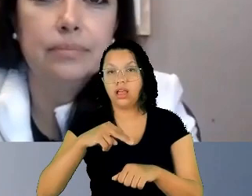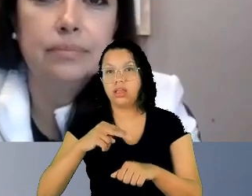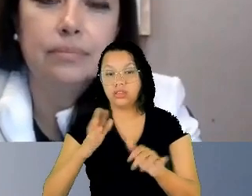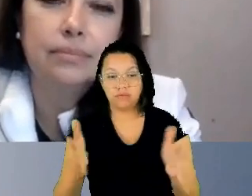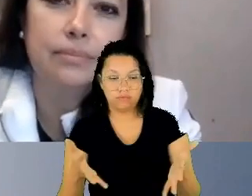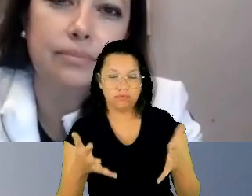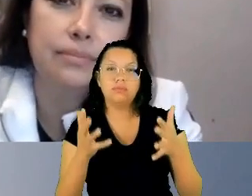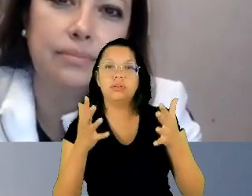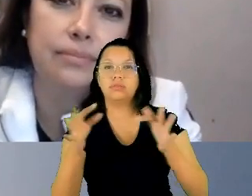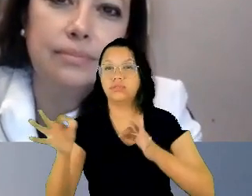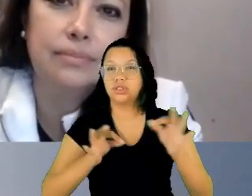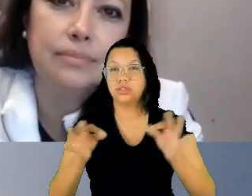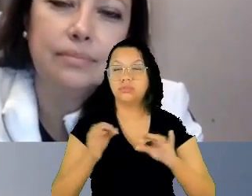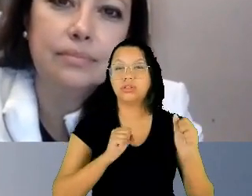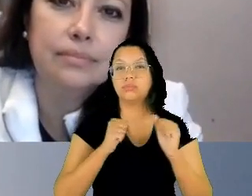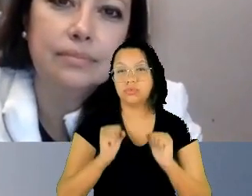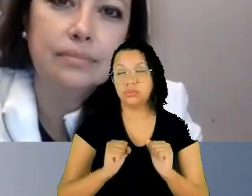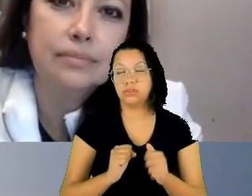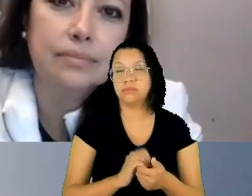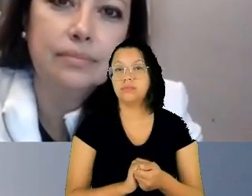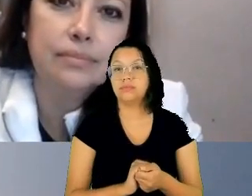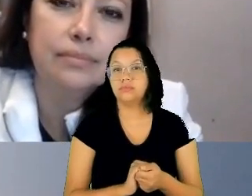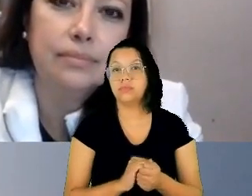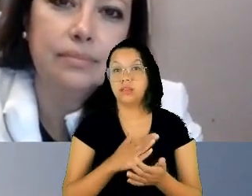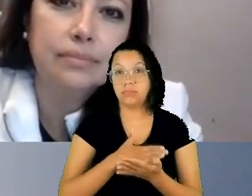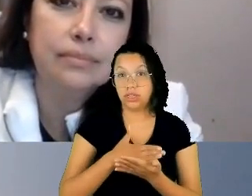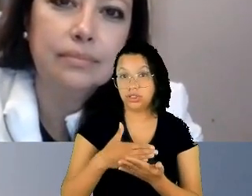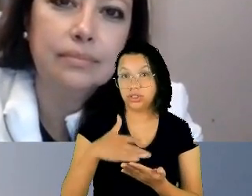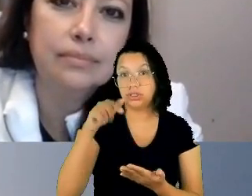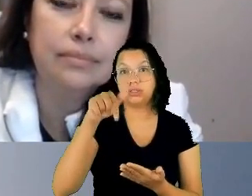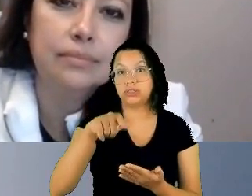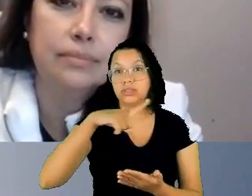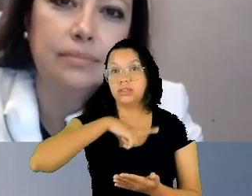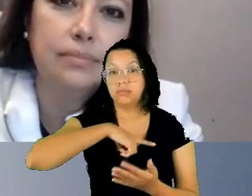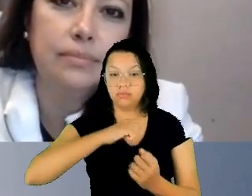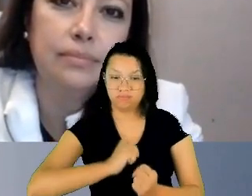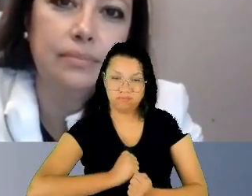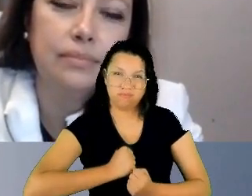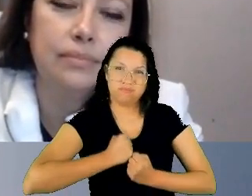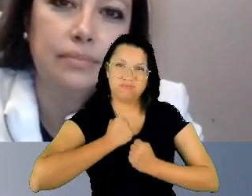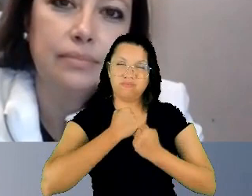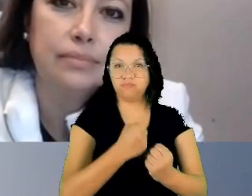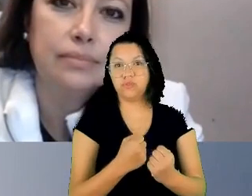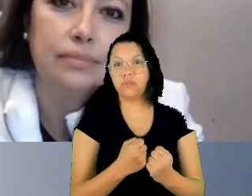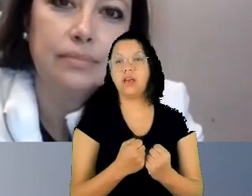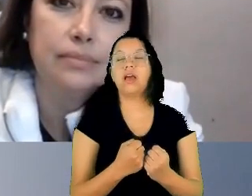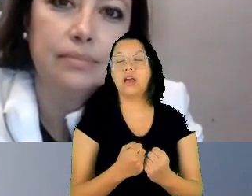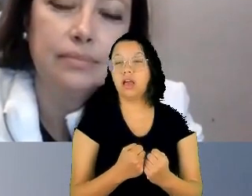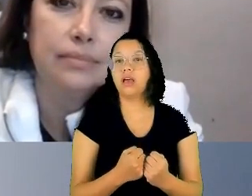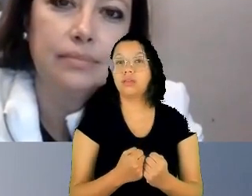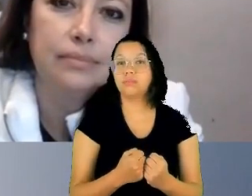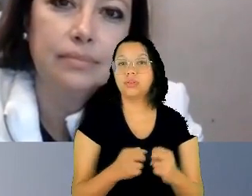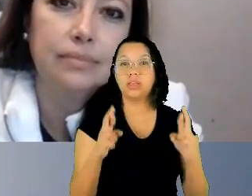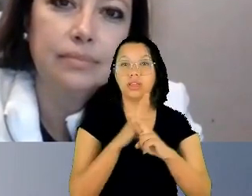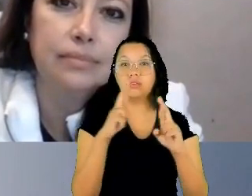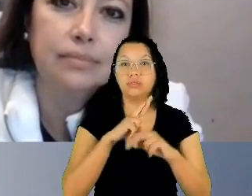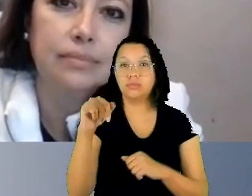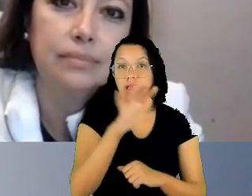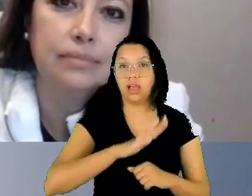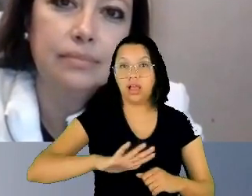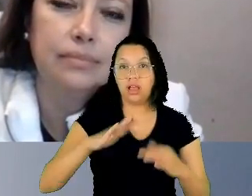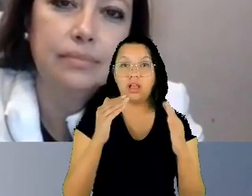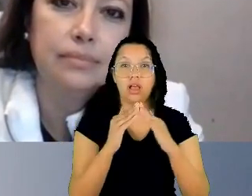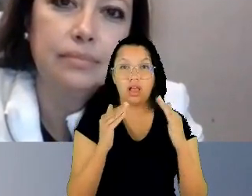que nós tivemos um impulso para que, no âmbito doméstico, adotássemos a lei que define